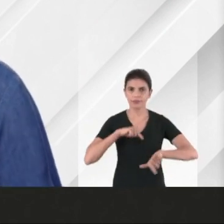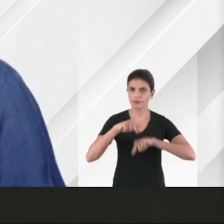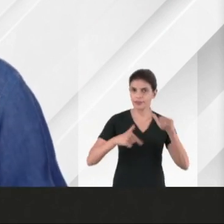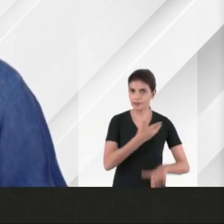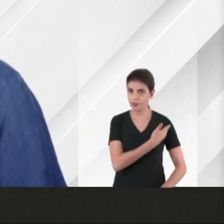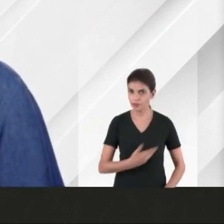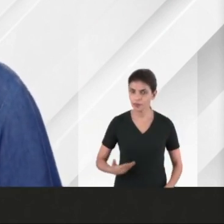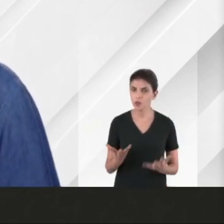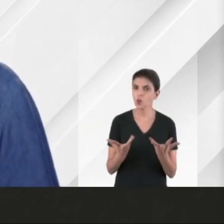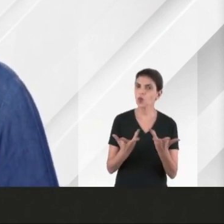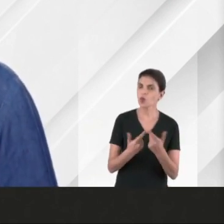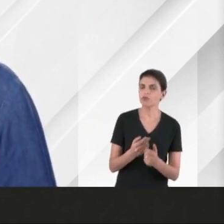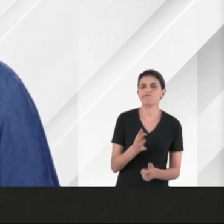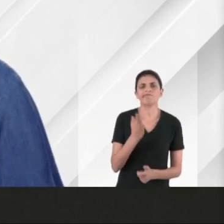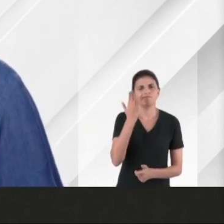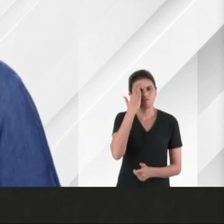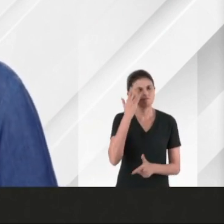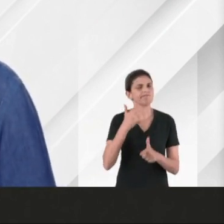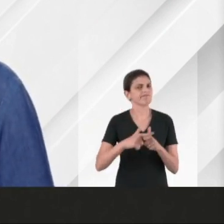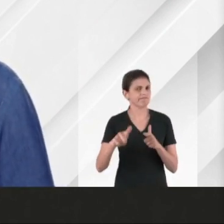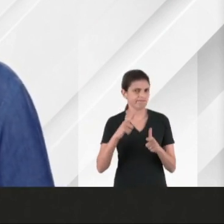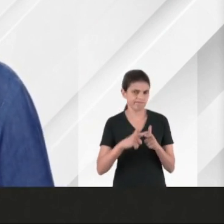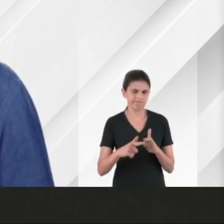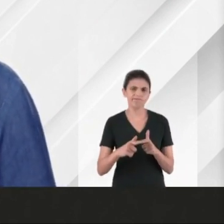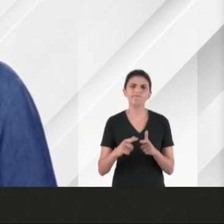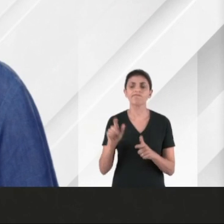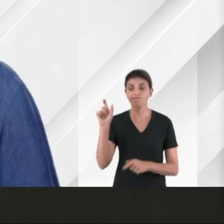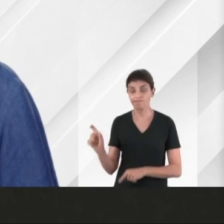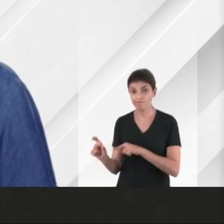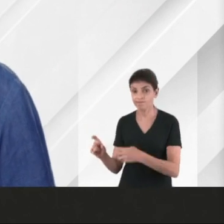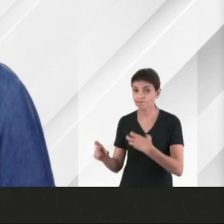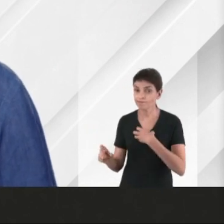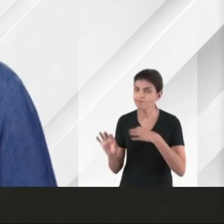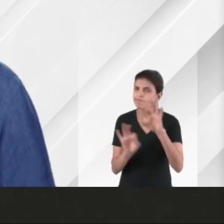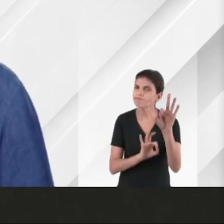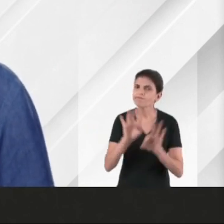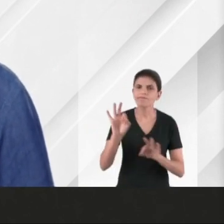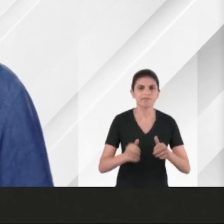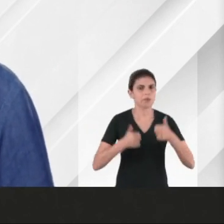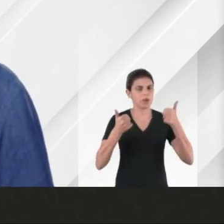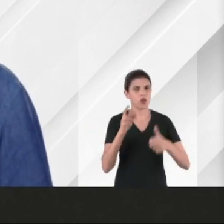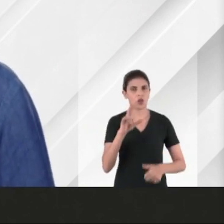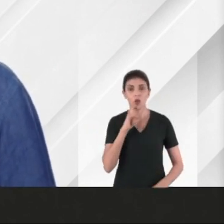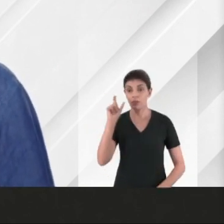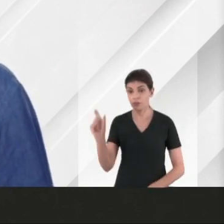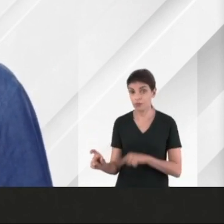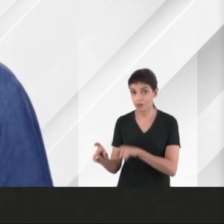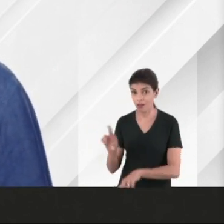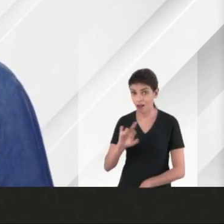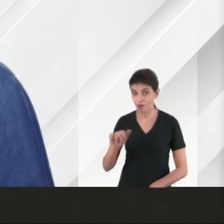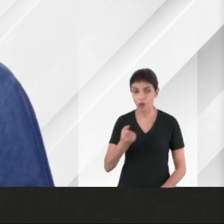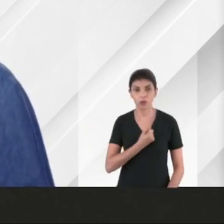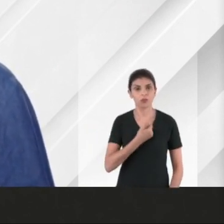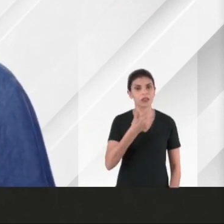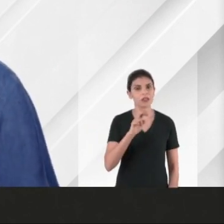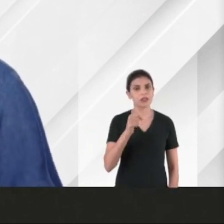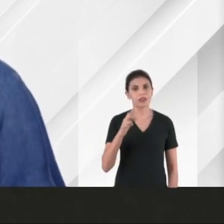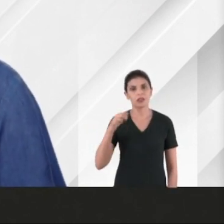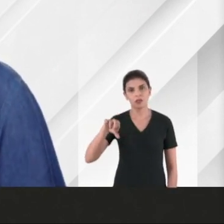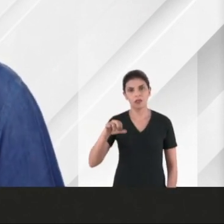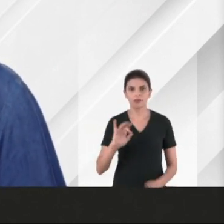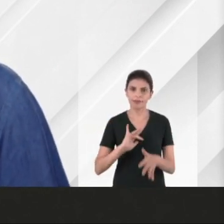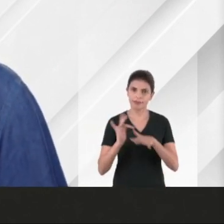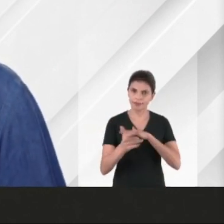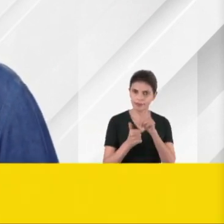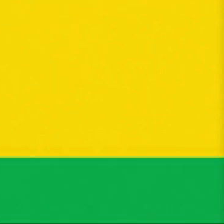de qualidade para você e sua família. Conheço o seu problema de perto e me sinto preparado para fazer mais pelo Rio. Sou Rafael, 15-15-9.